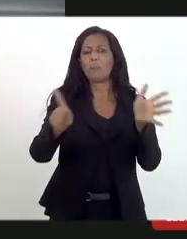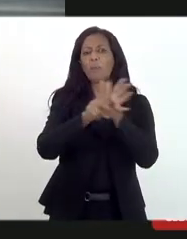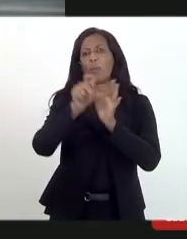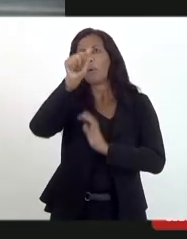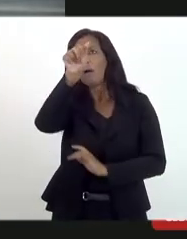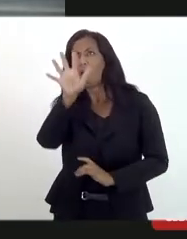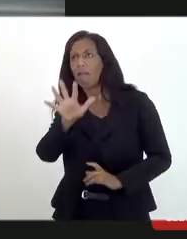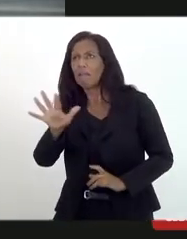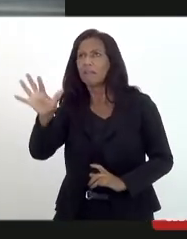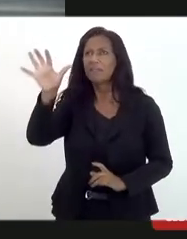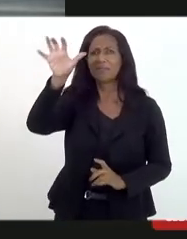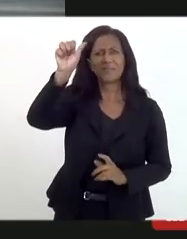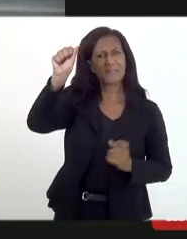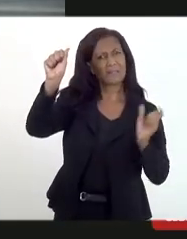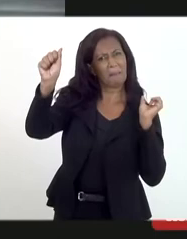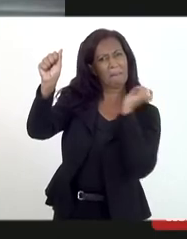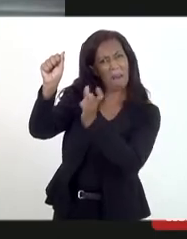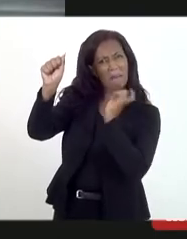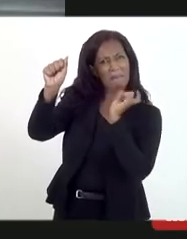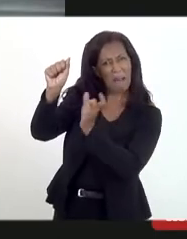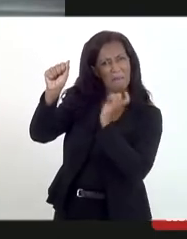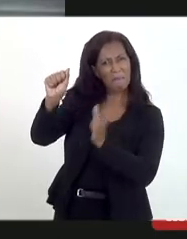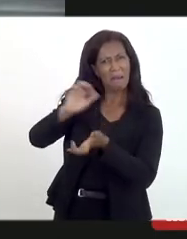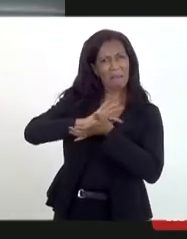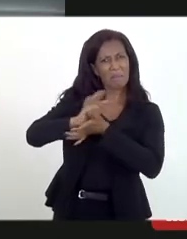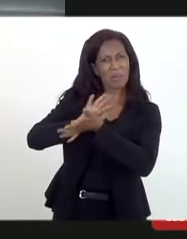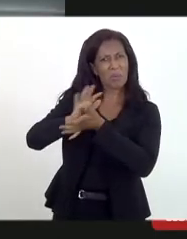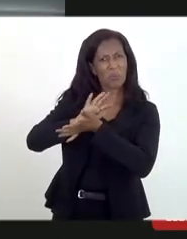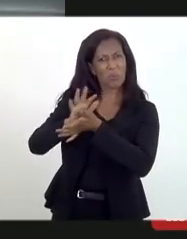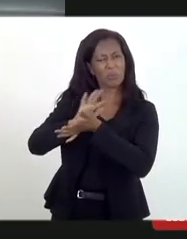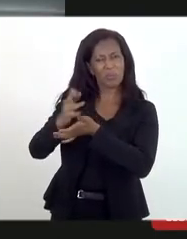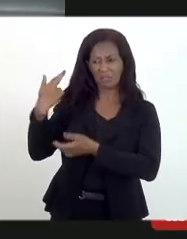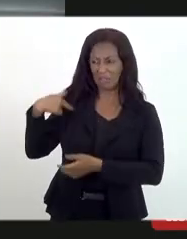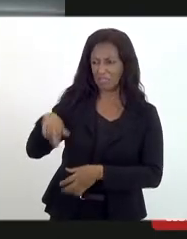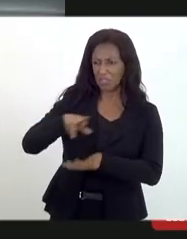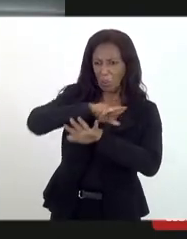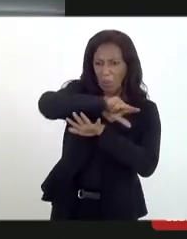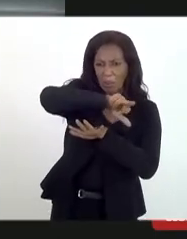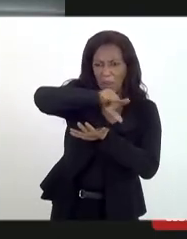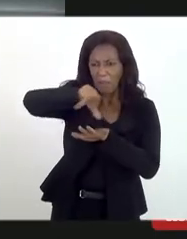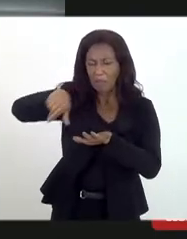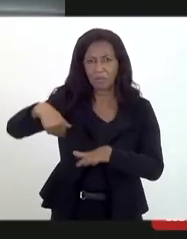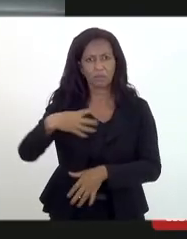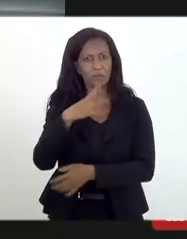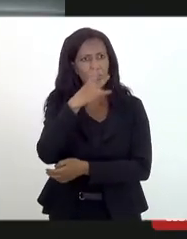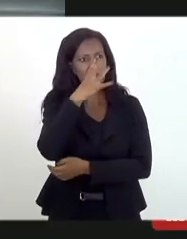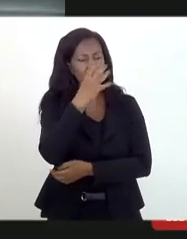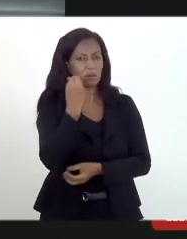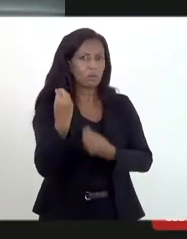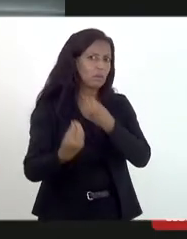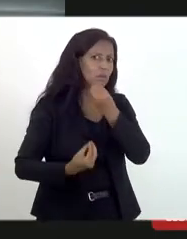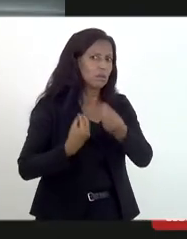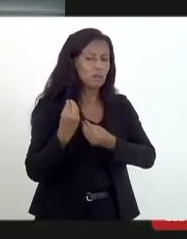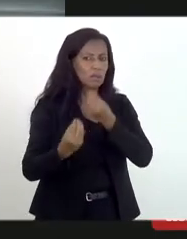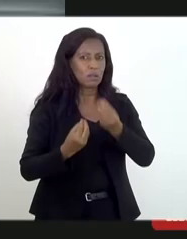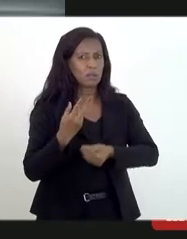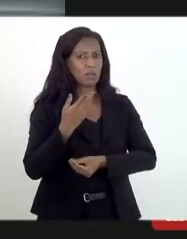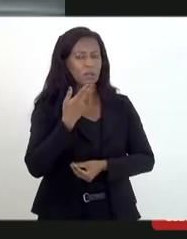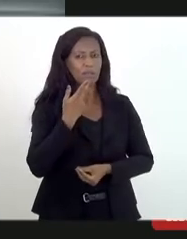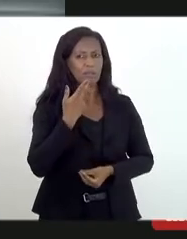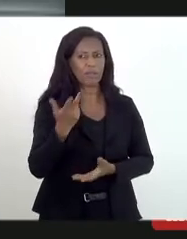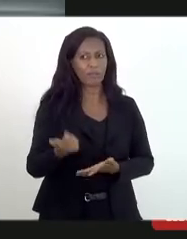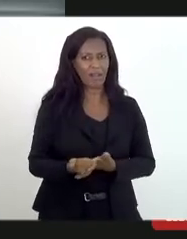Ele desferiu o seu preconceito a diversas religiões, mas é impressionante quando ele fala, por exemplo, das